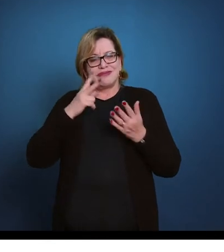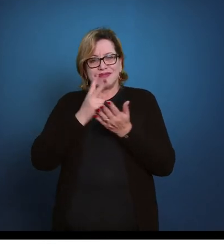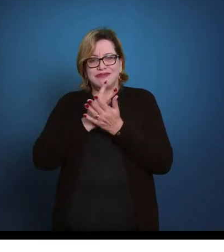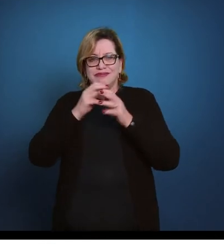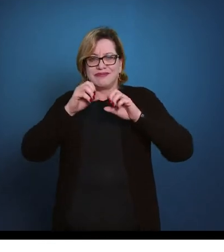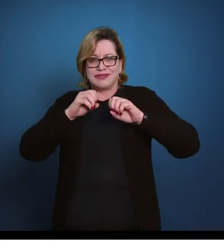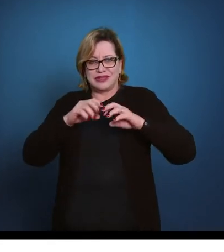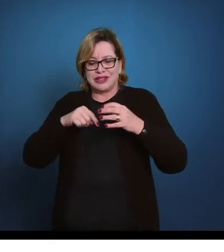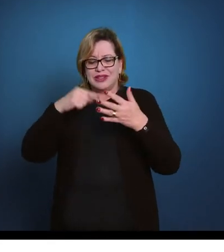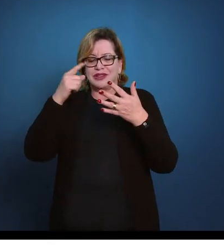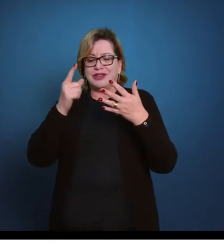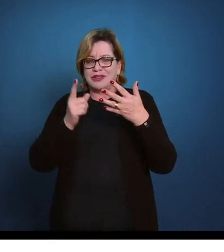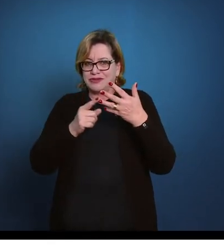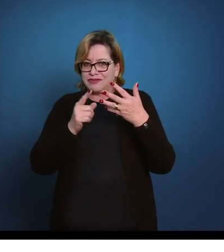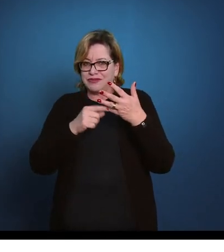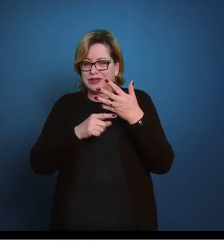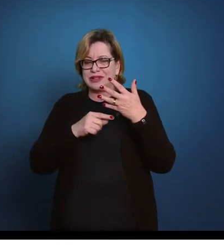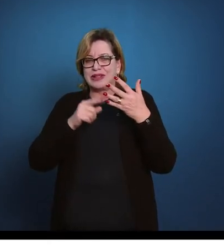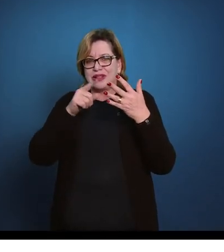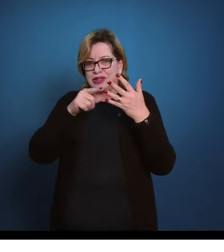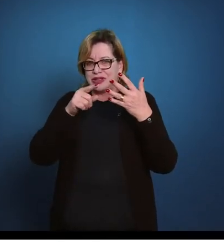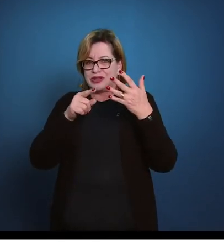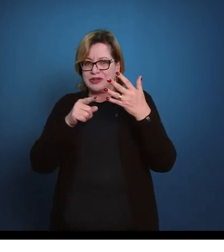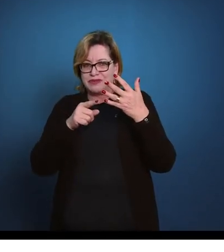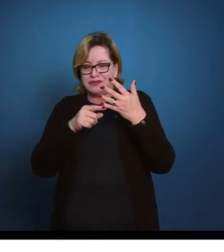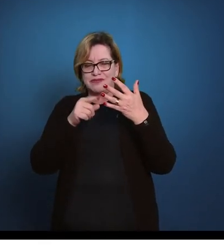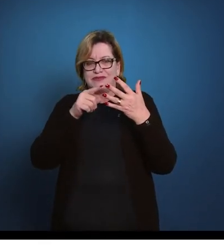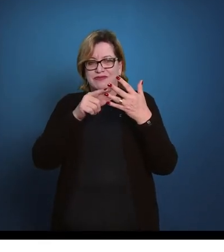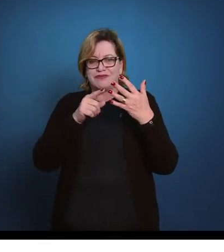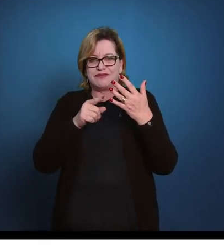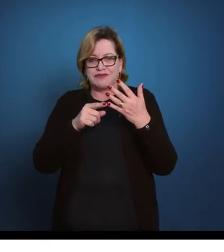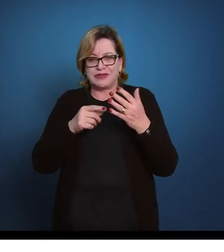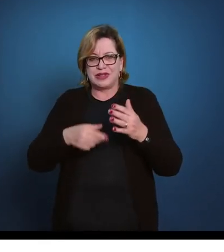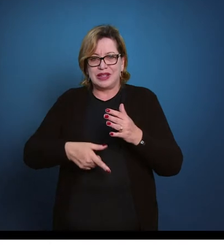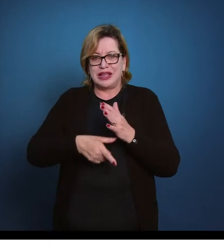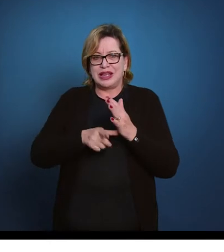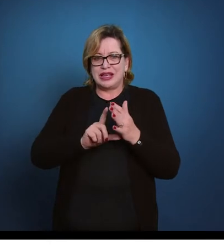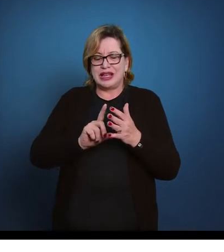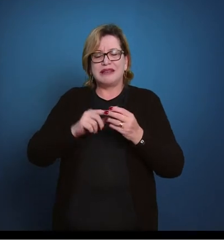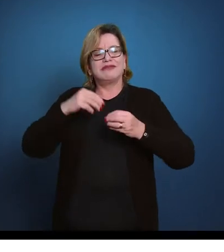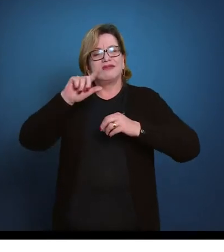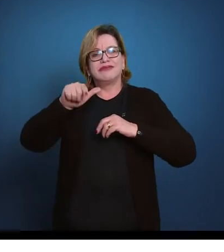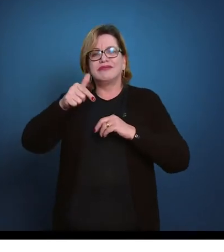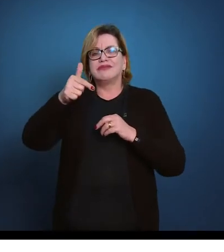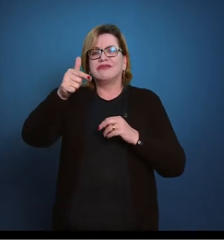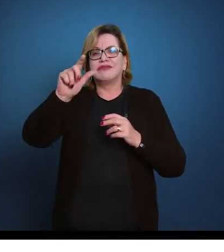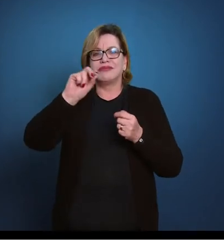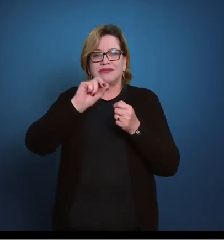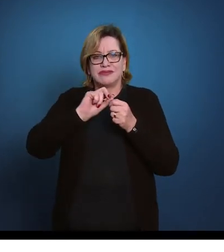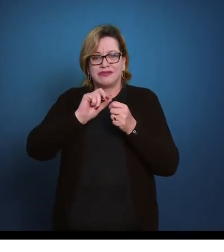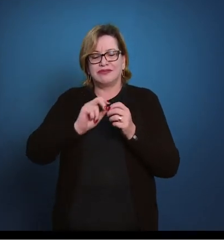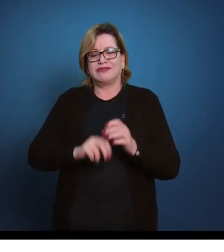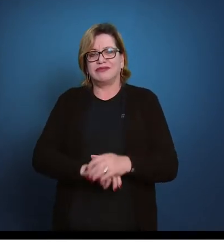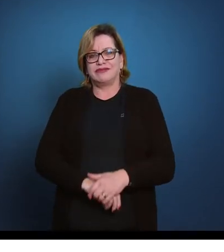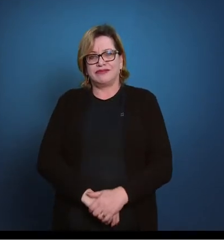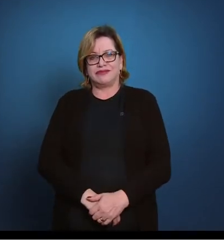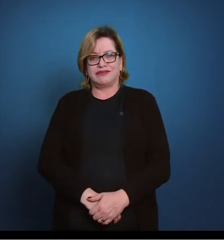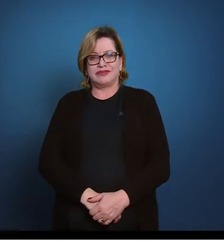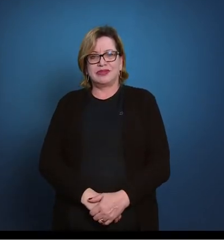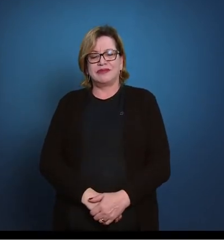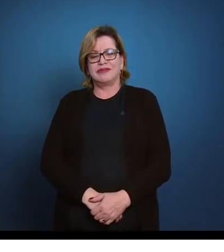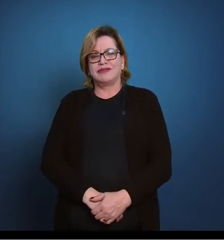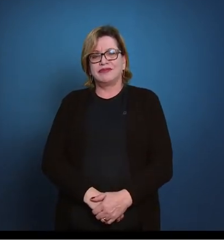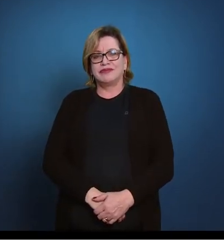com a estrela e com a parada de mãos, antes de trabalhar com alguns outros elementos da ginástica circense.